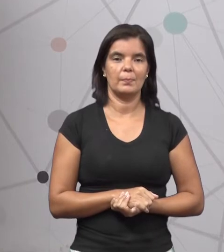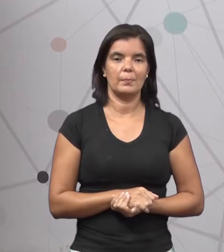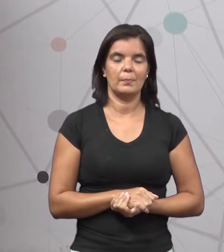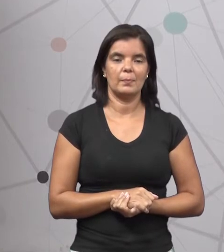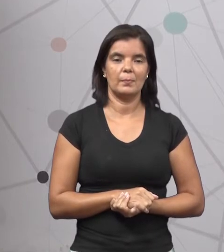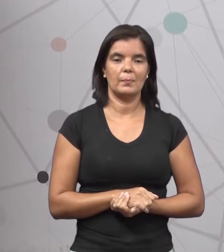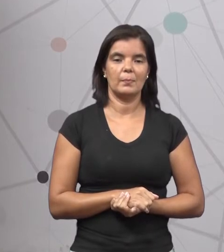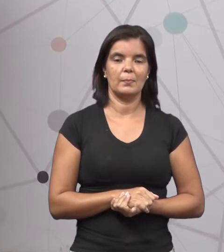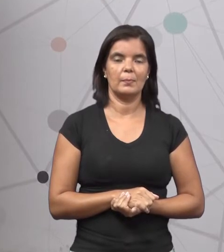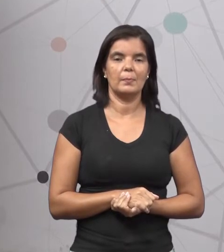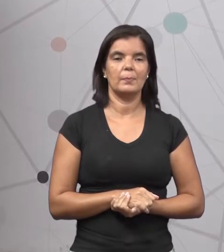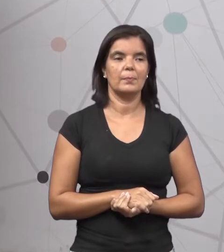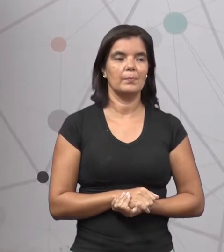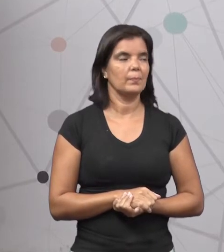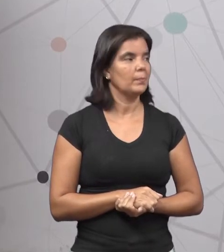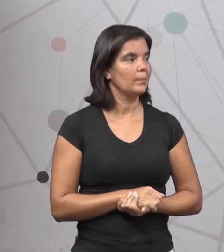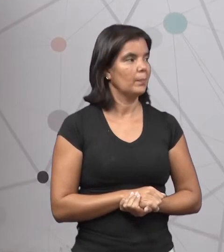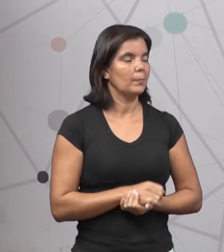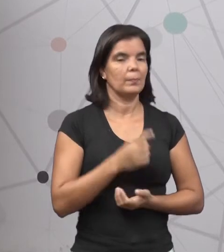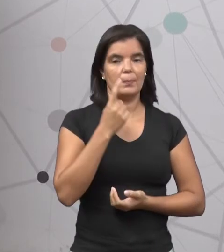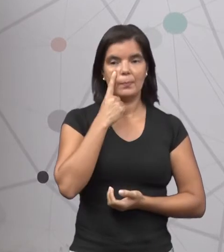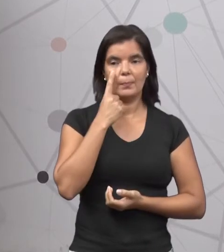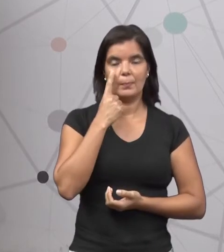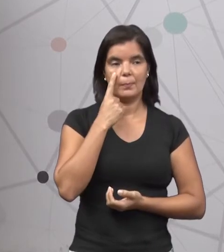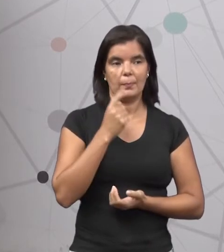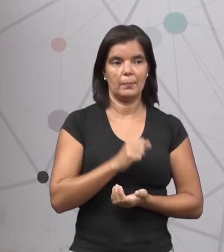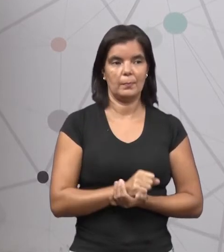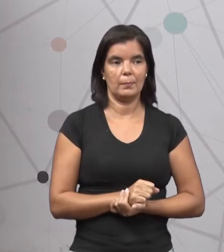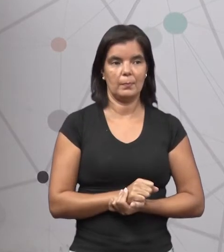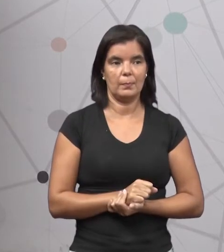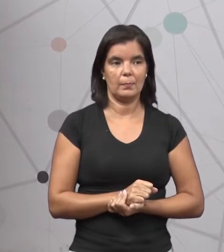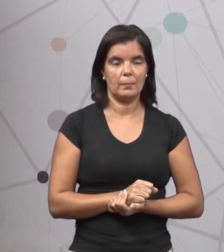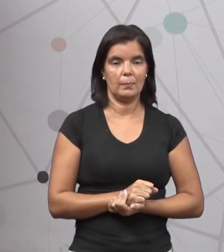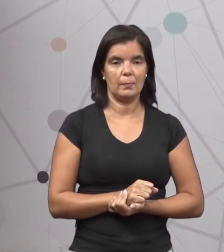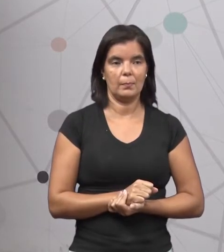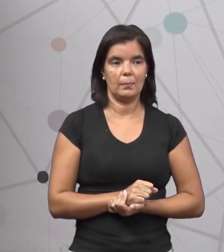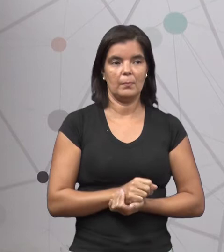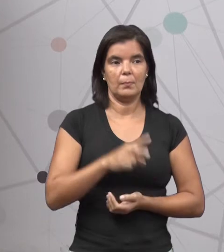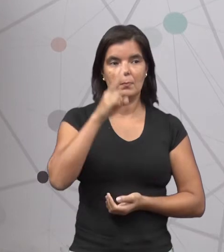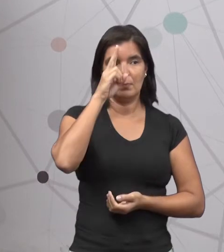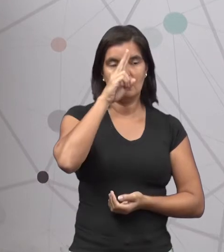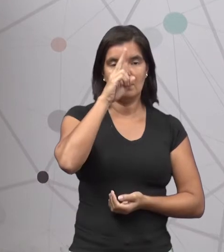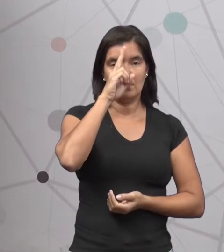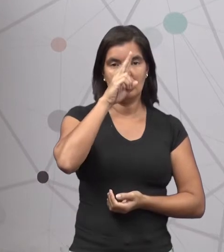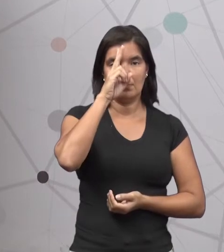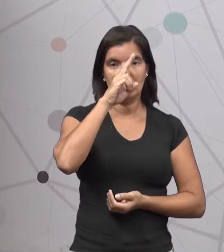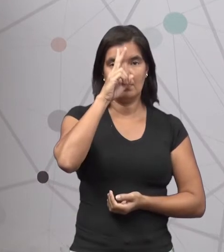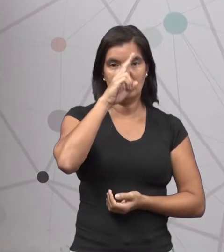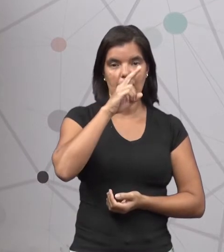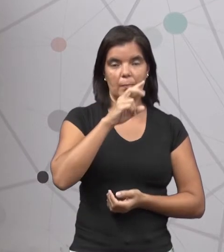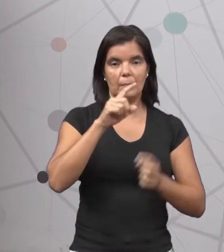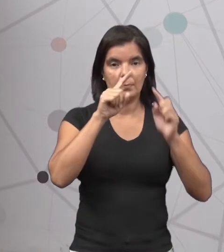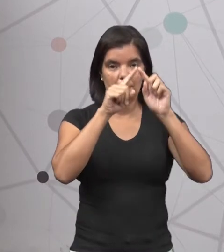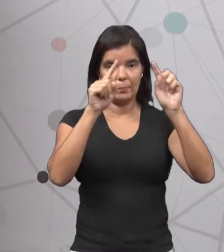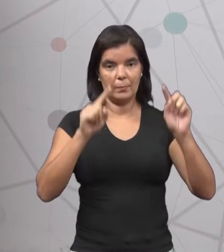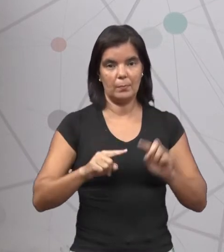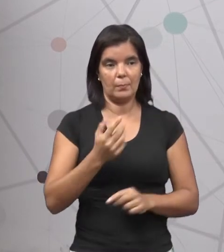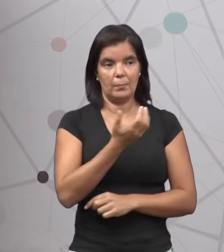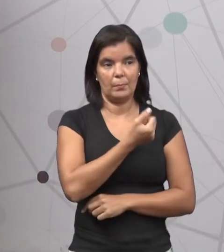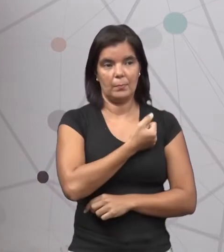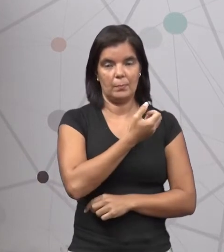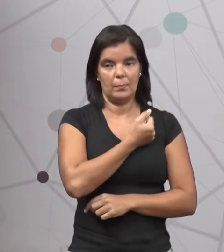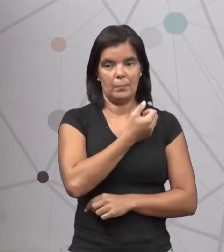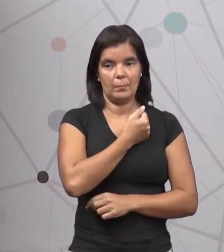Vamos lá Olha só Vamos mais uma vez Relembrar O quadro numérico